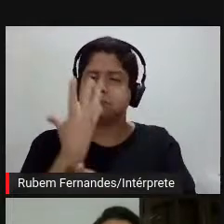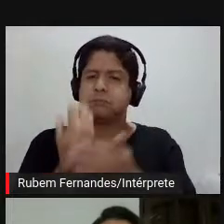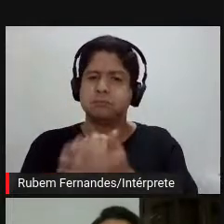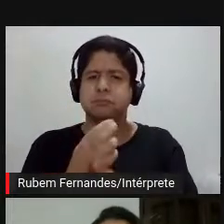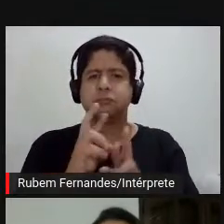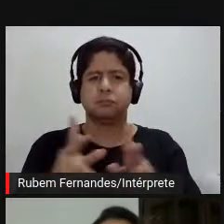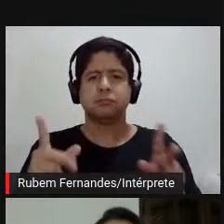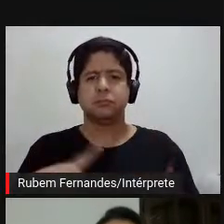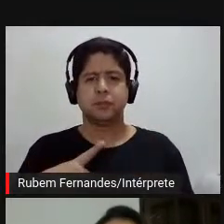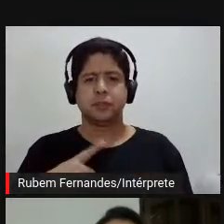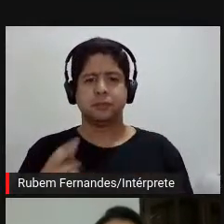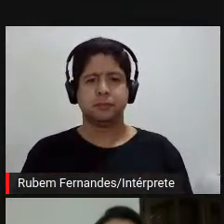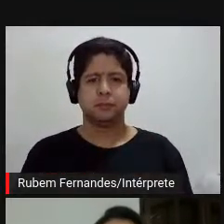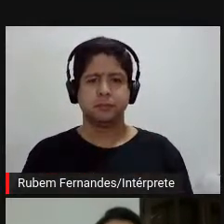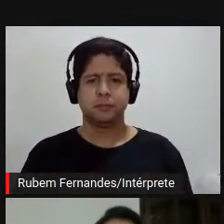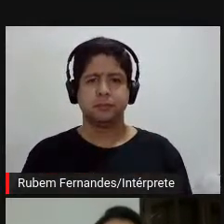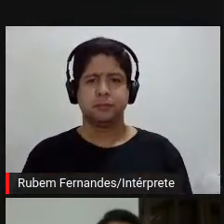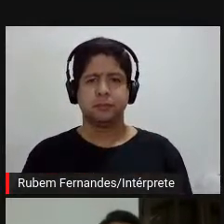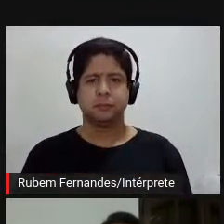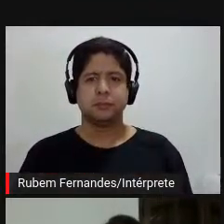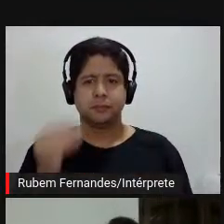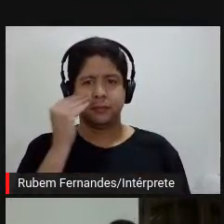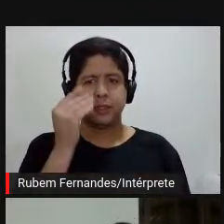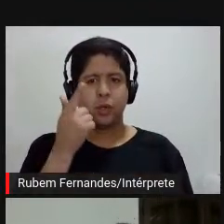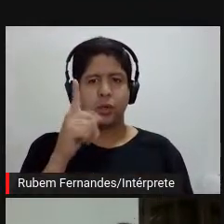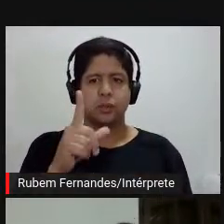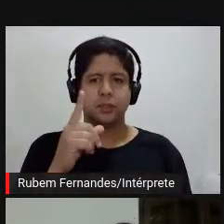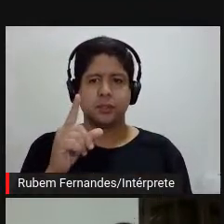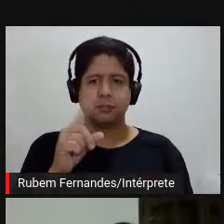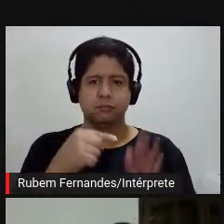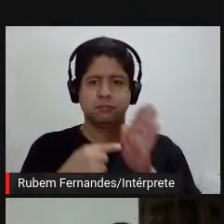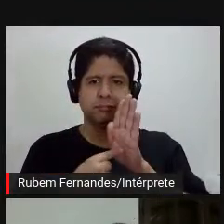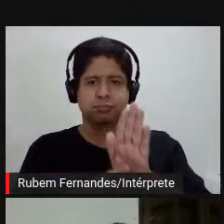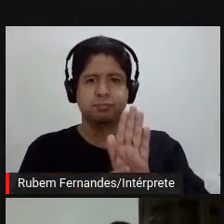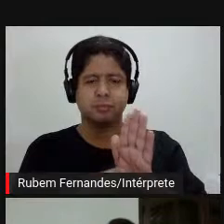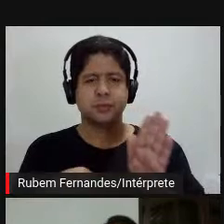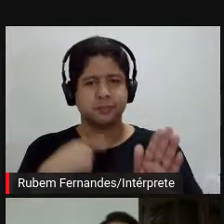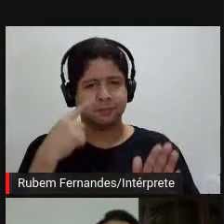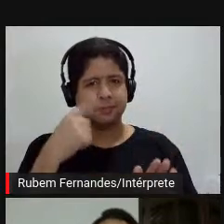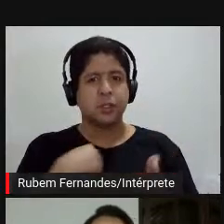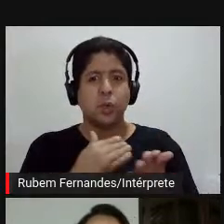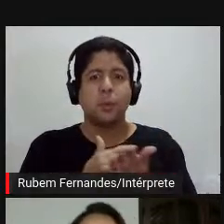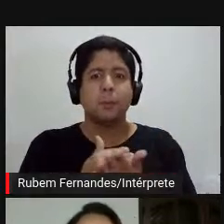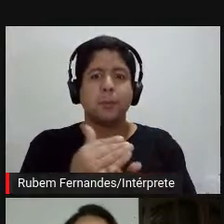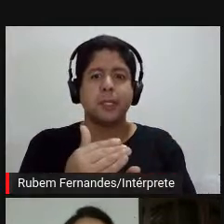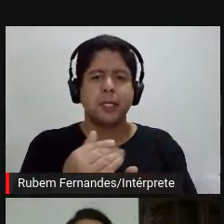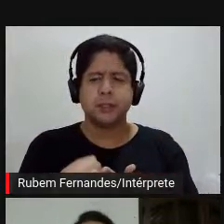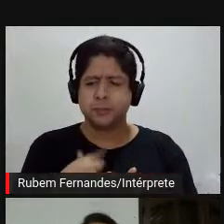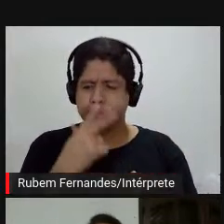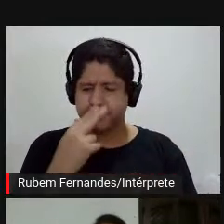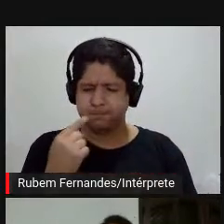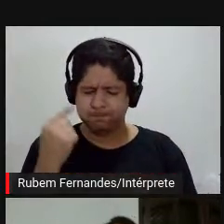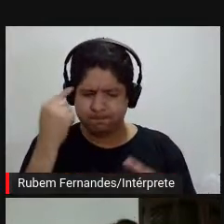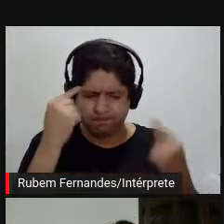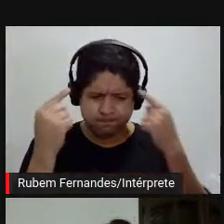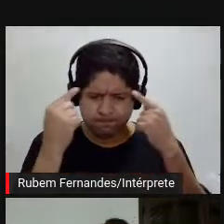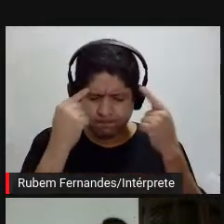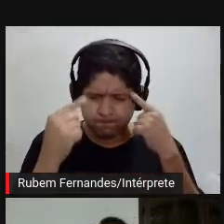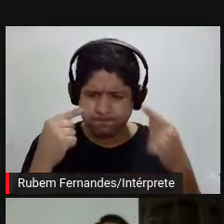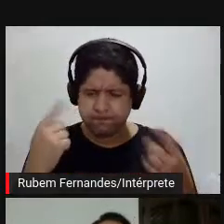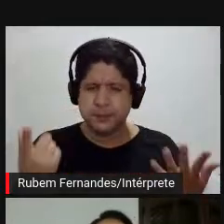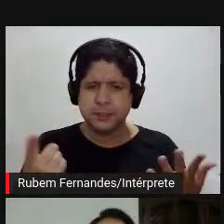Então, vou colocar aqui a próxima imagem. Como vocês podem ver, eu comecei a ficar muito enxigada quando eu via, por exemplo,